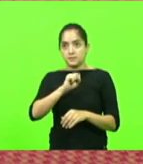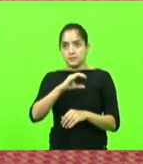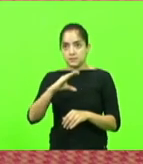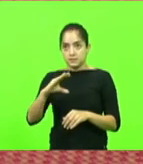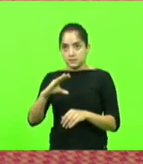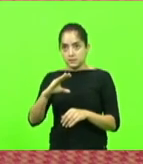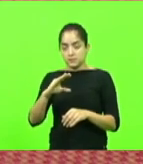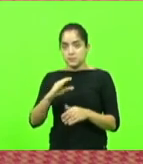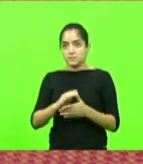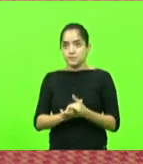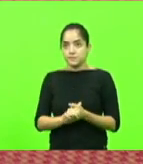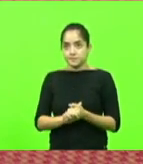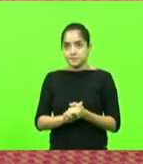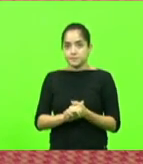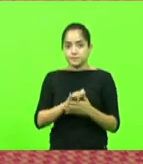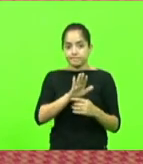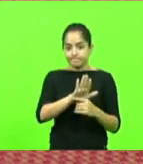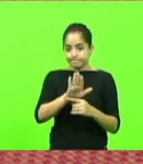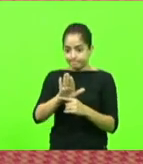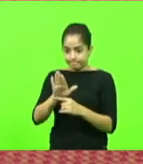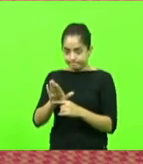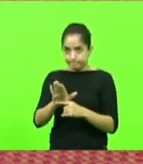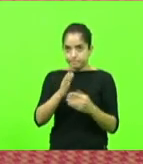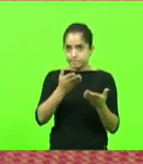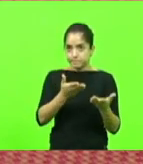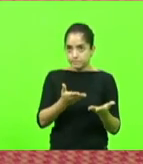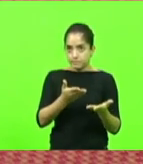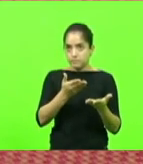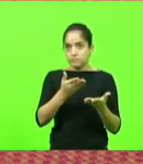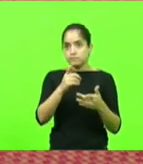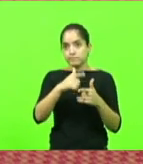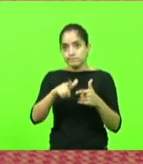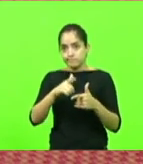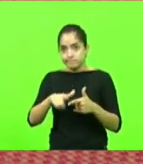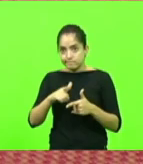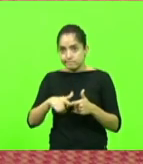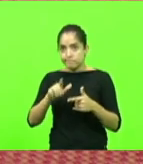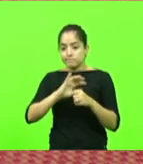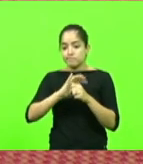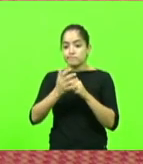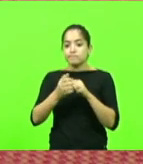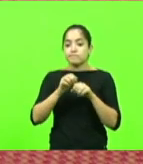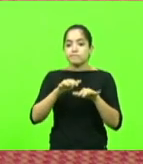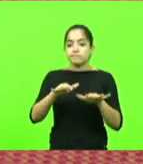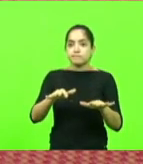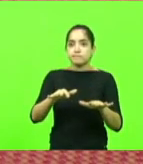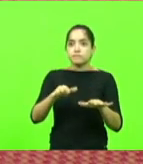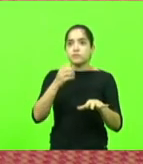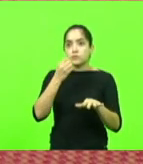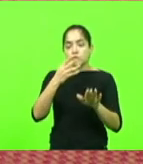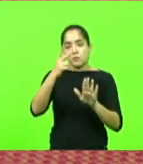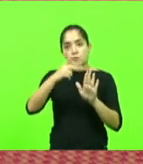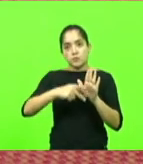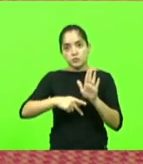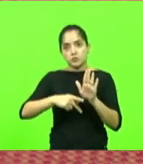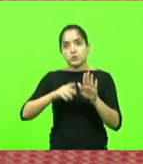justamente ajudar os pequenos que tiveram tanto problema com a pandemia, um bom projeto do governo do Estado,